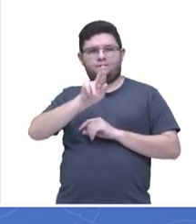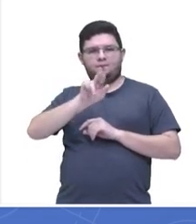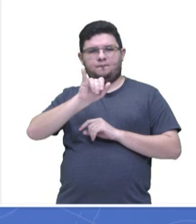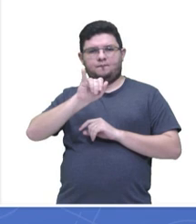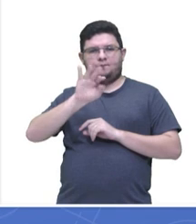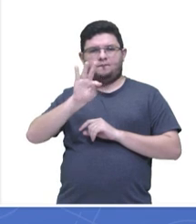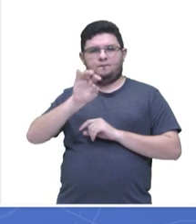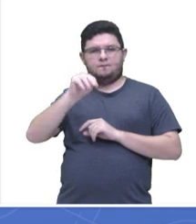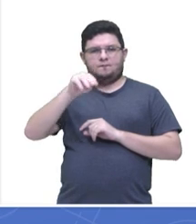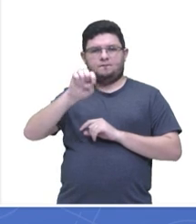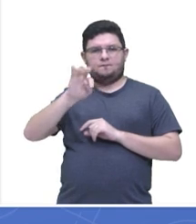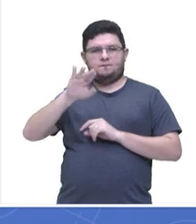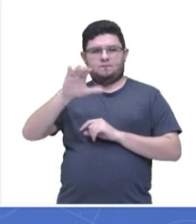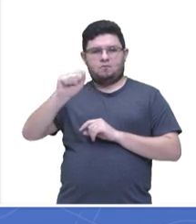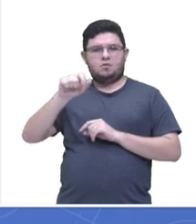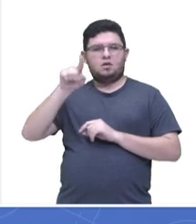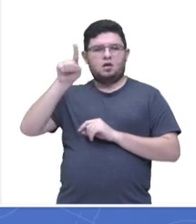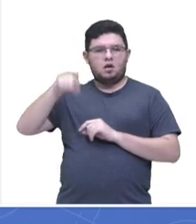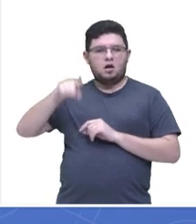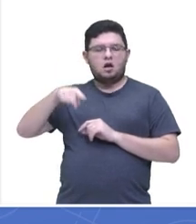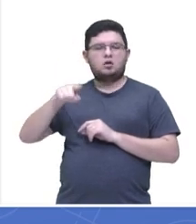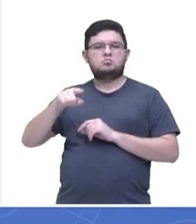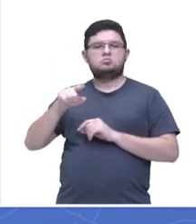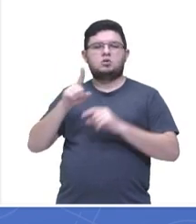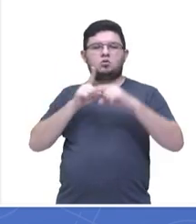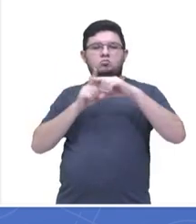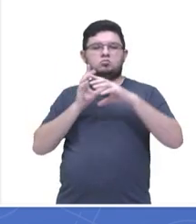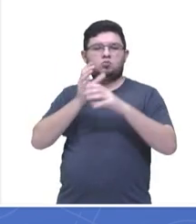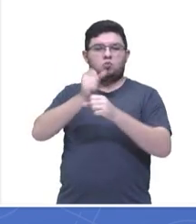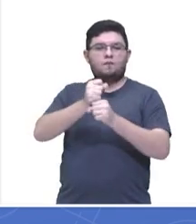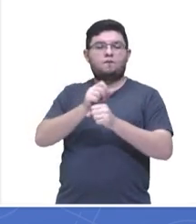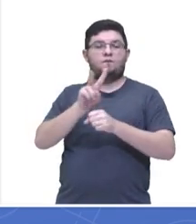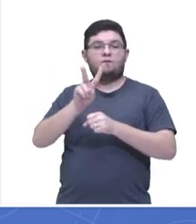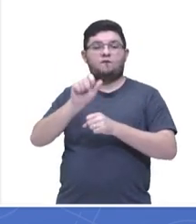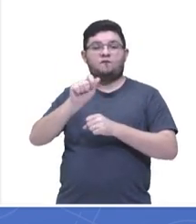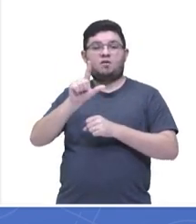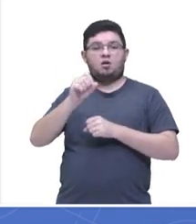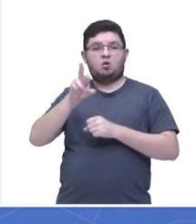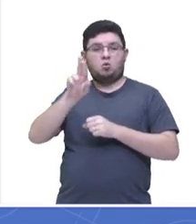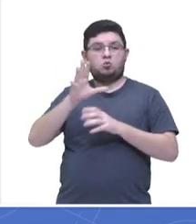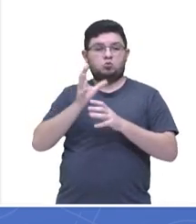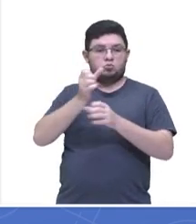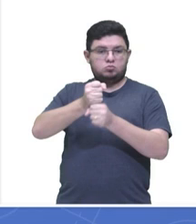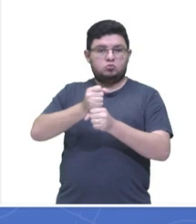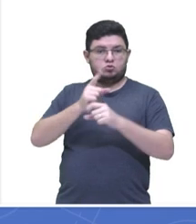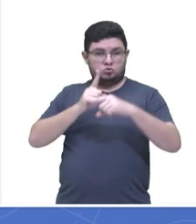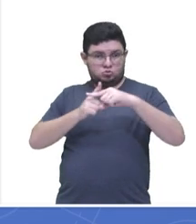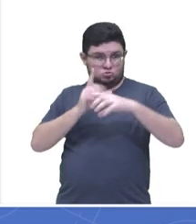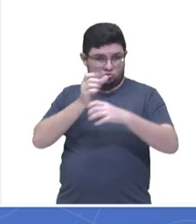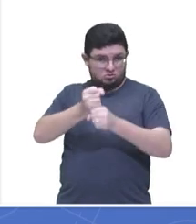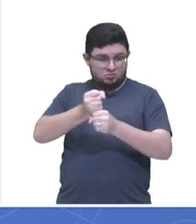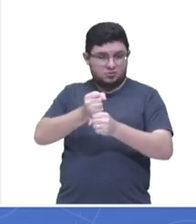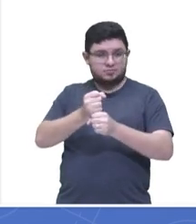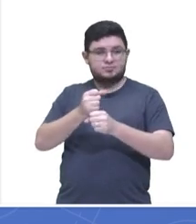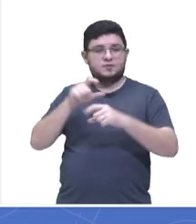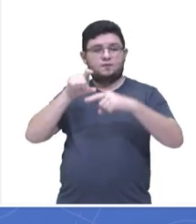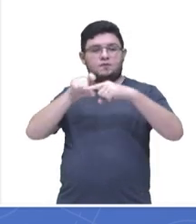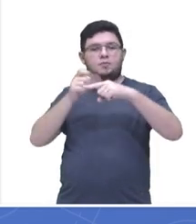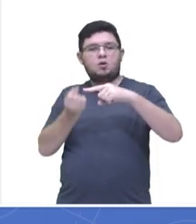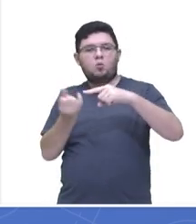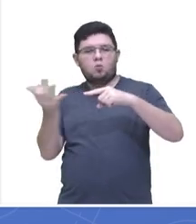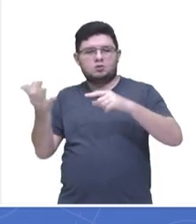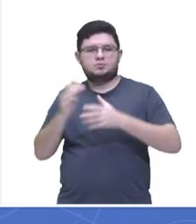dividido pela quantidade, onde a média aritmética já foi informada que o valor é 40